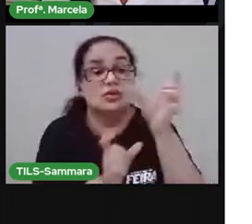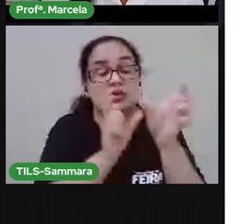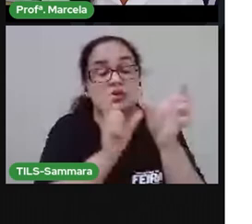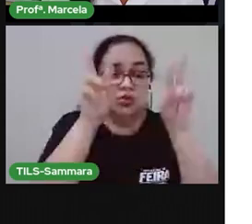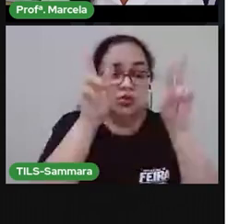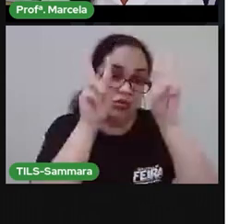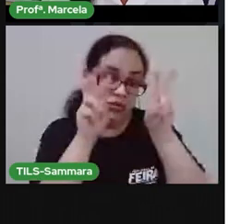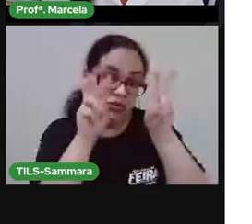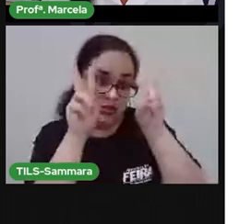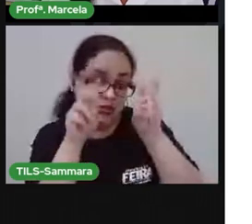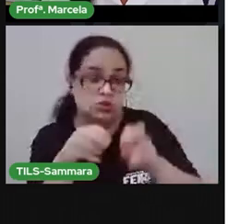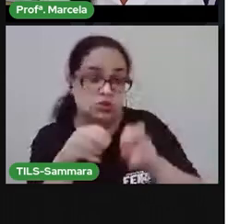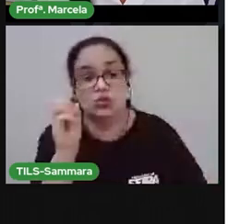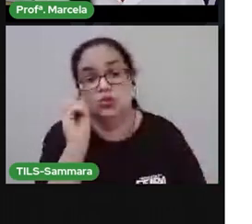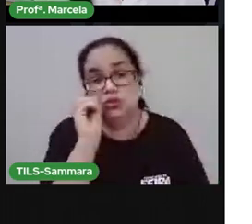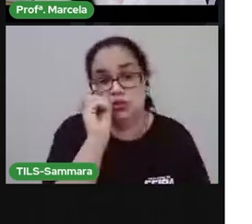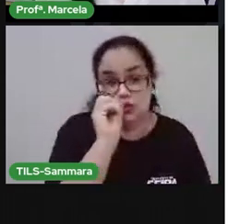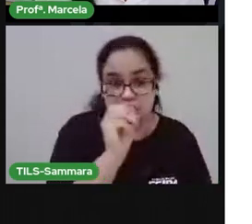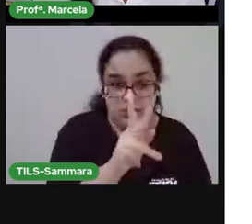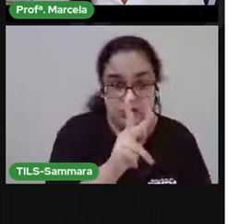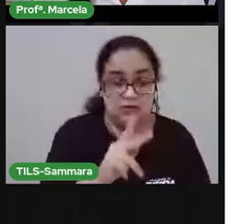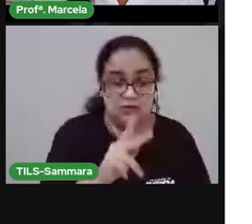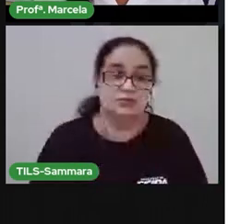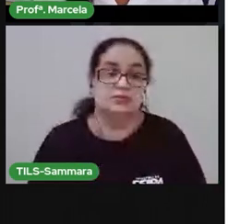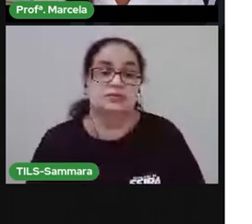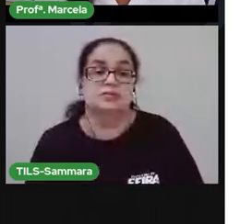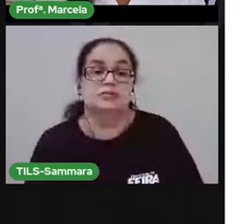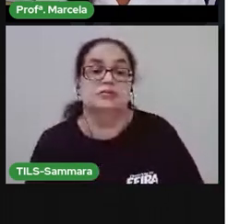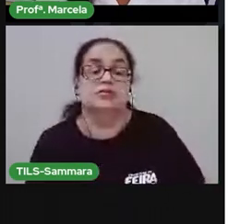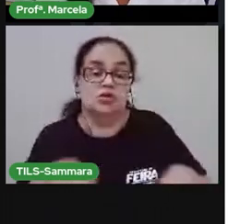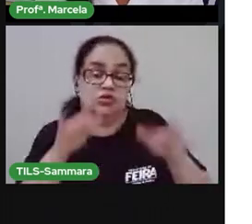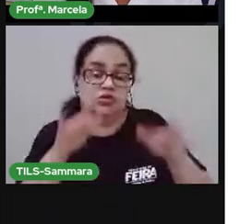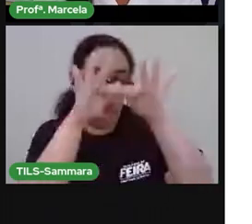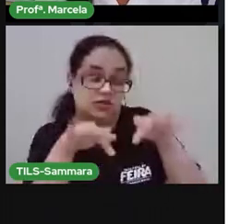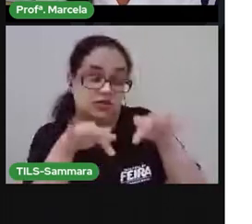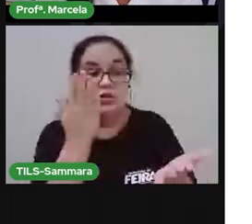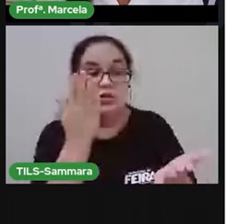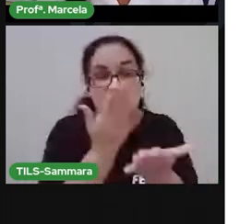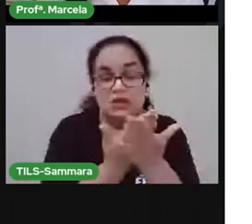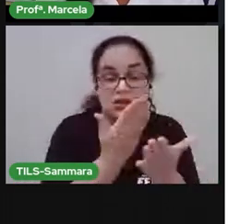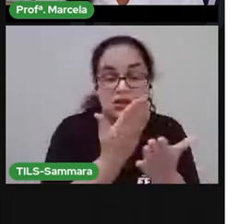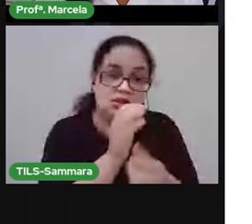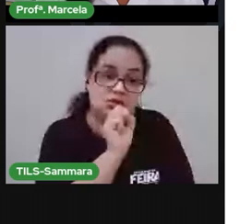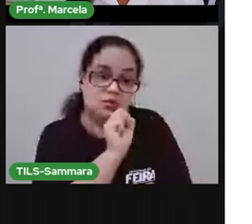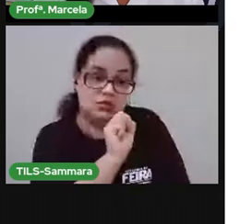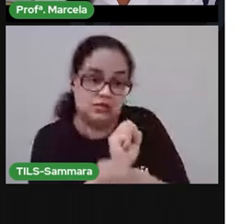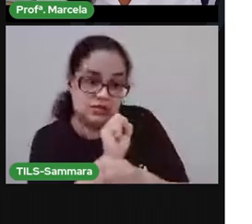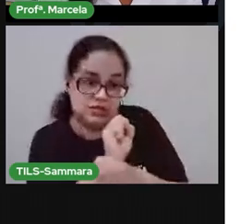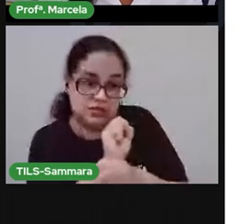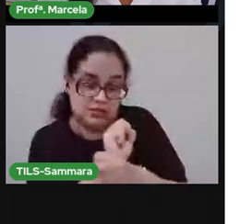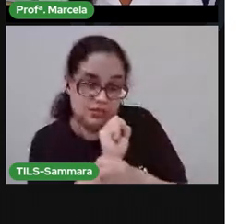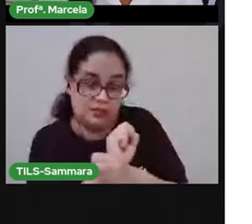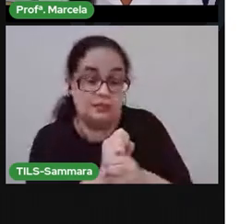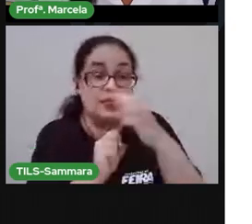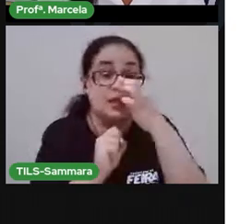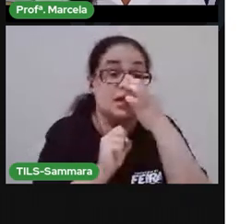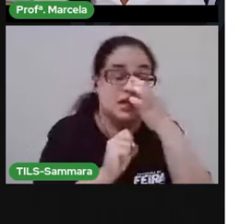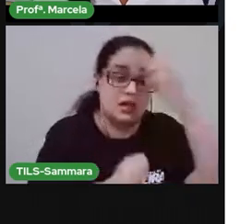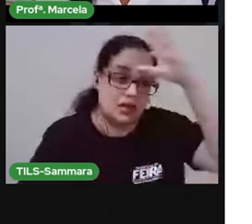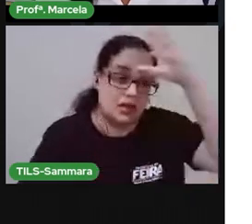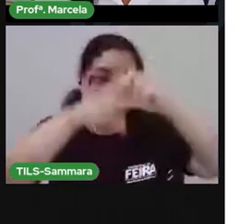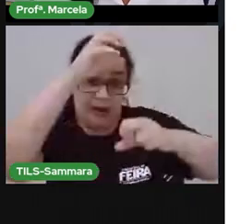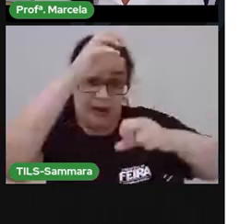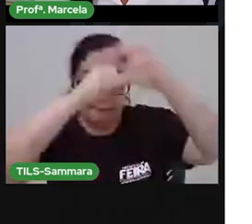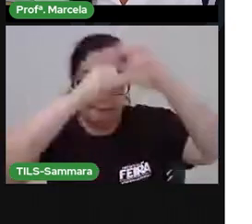assunto, bom? Ao final da aula, eu espero que você tenha aprendido